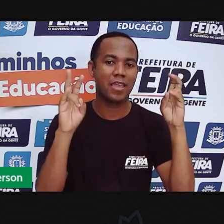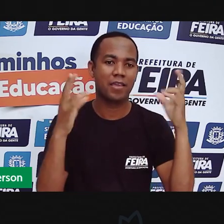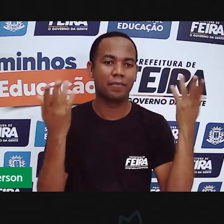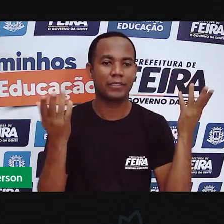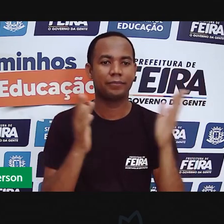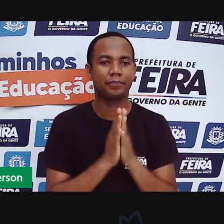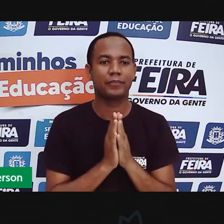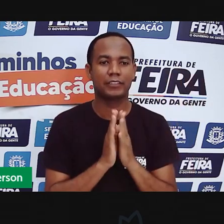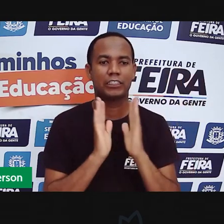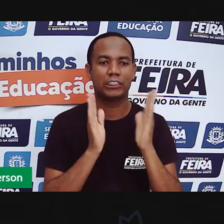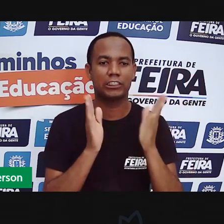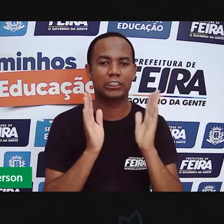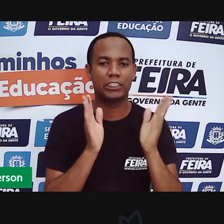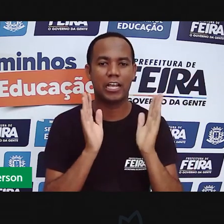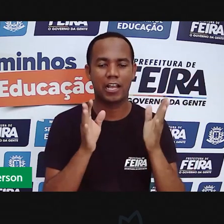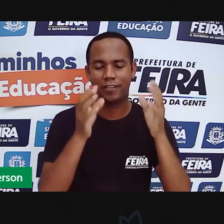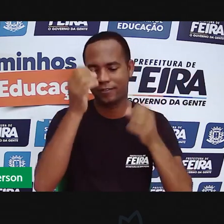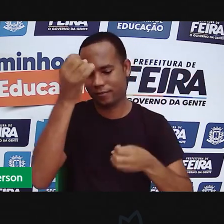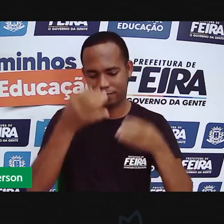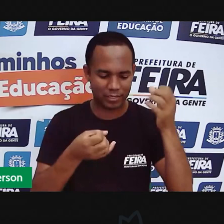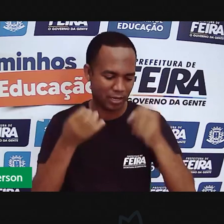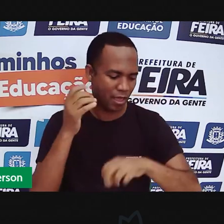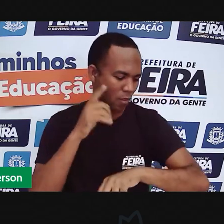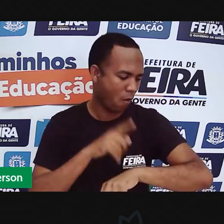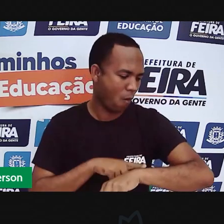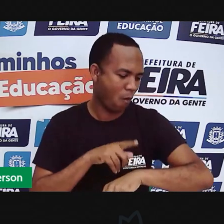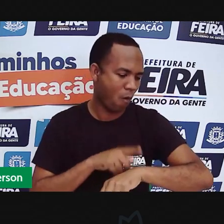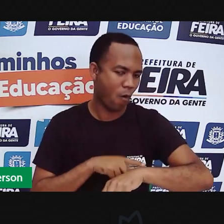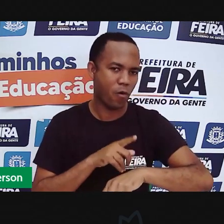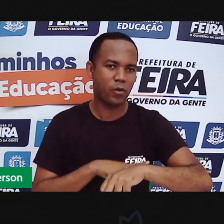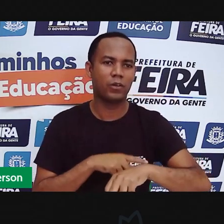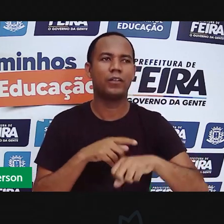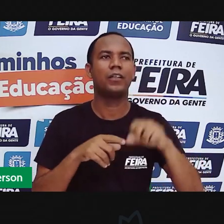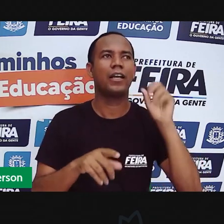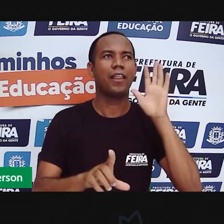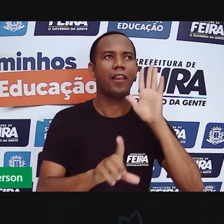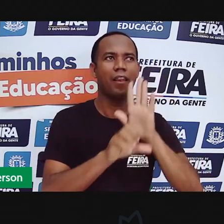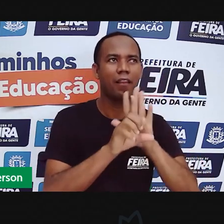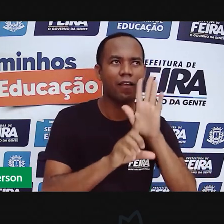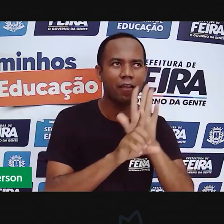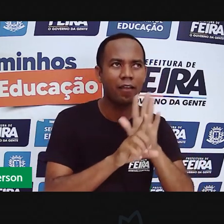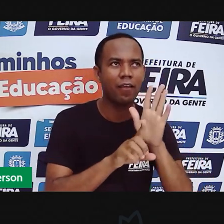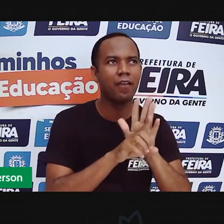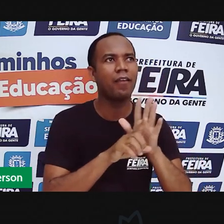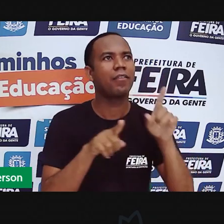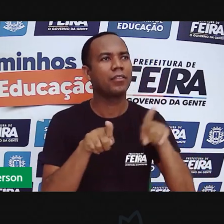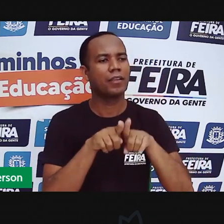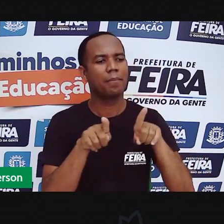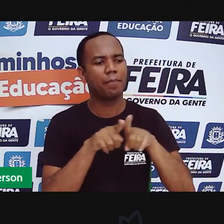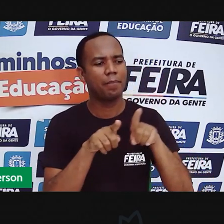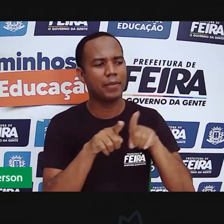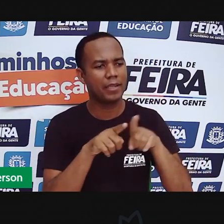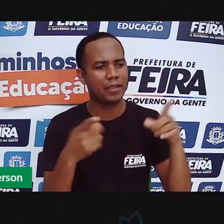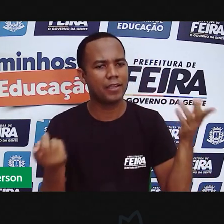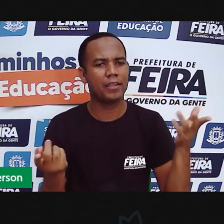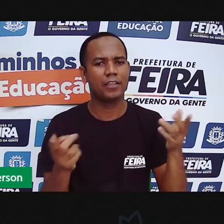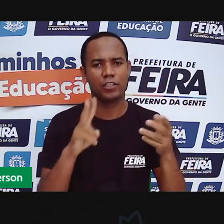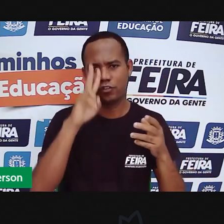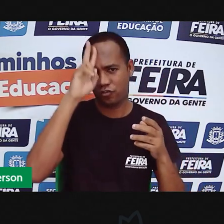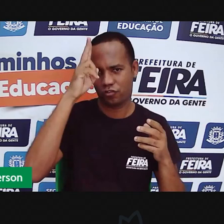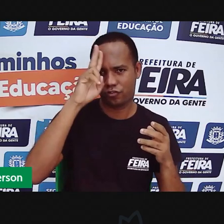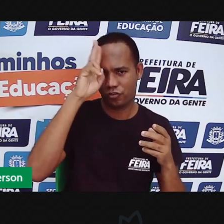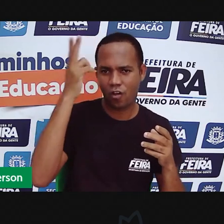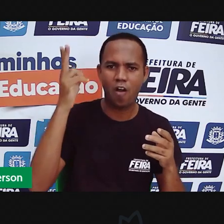sobre as horas, já falamos sobre as leis, né? Que protegem as crianças, sobre a história dos